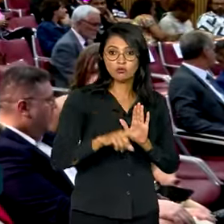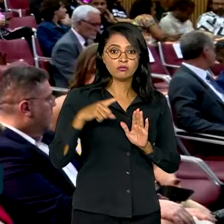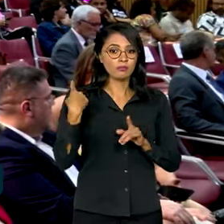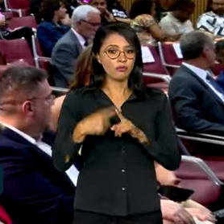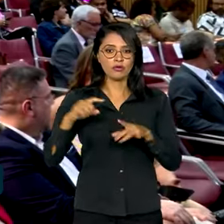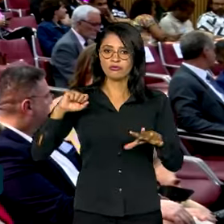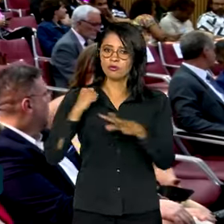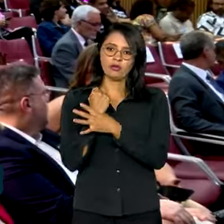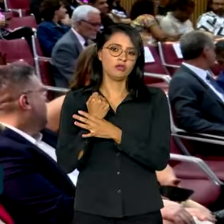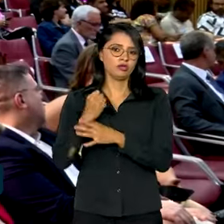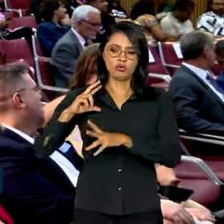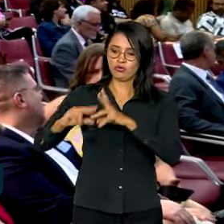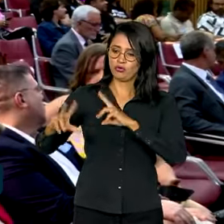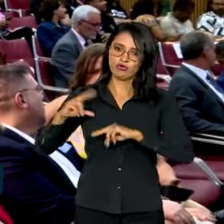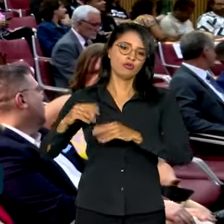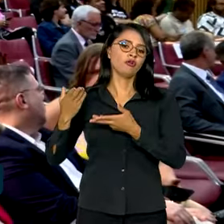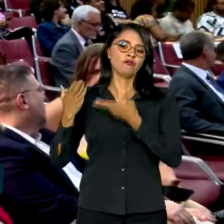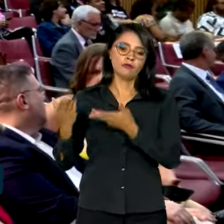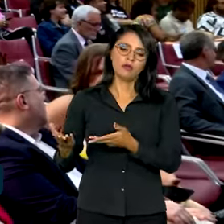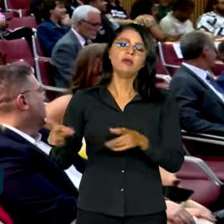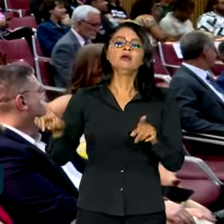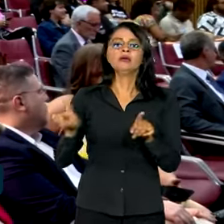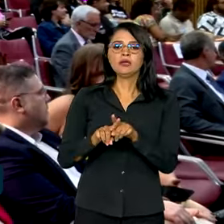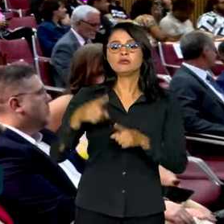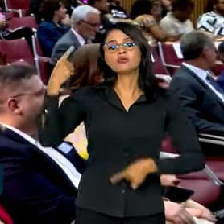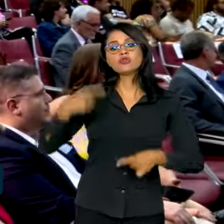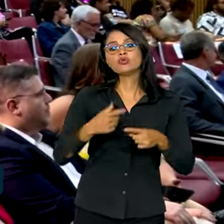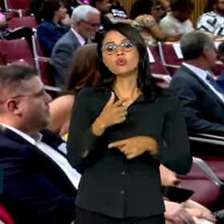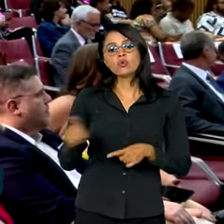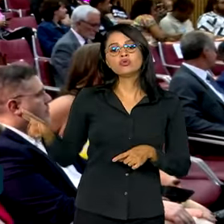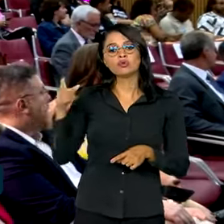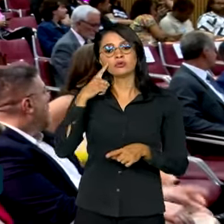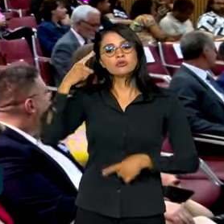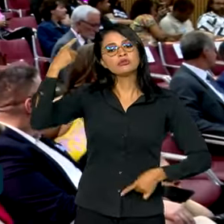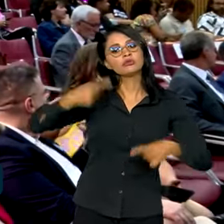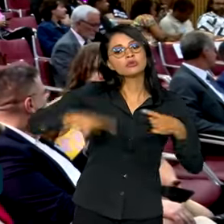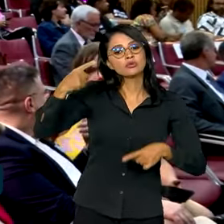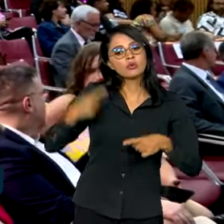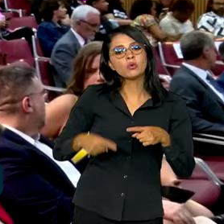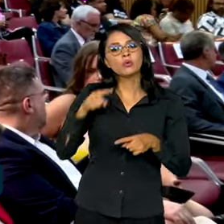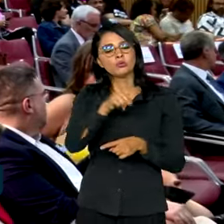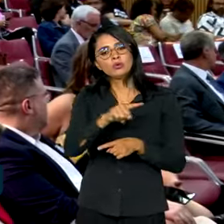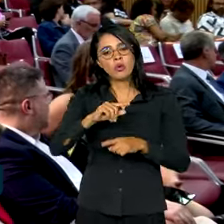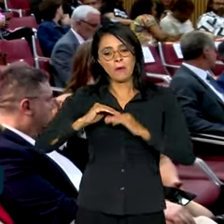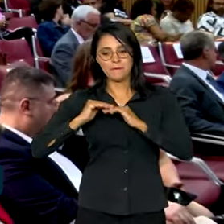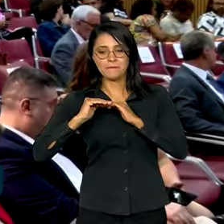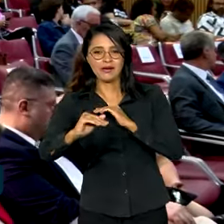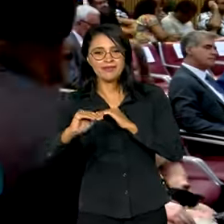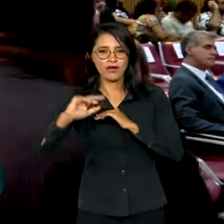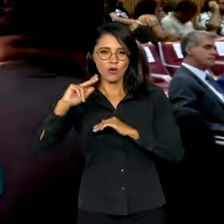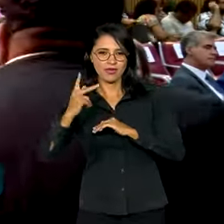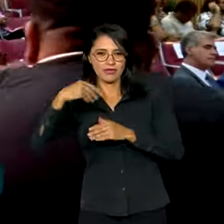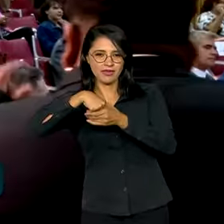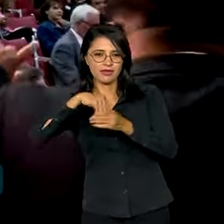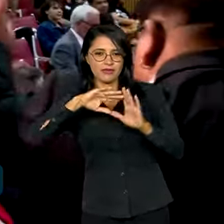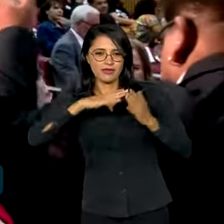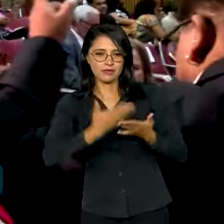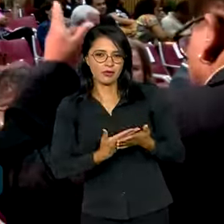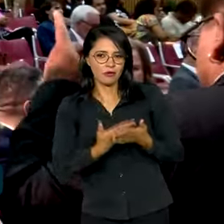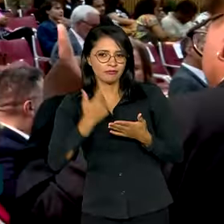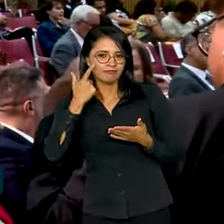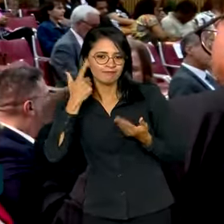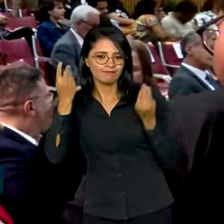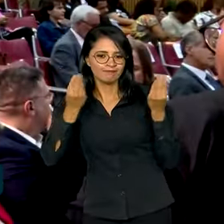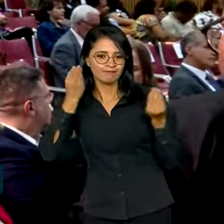para o jovem e adolescente, e a gente precisa discutir uma questão. A gente discute um padrão heteronormativo dentro da escola. Imagina